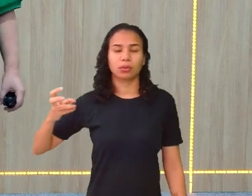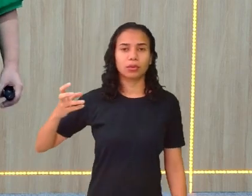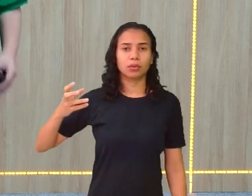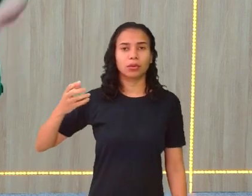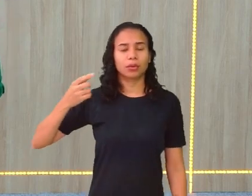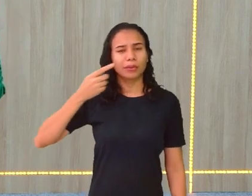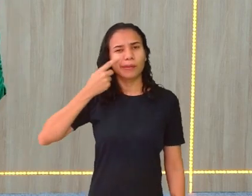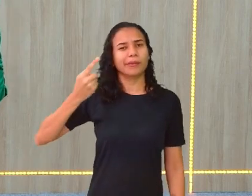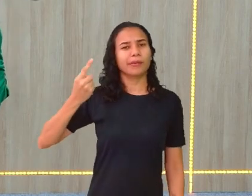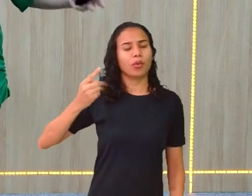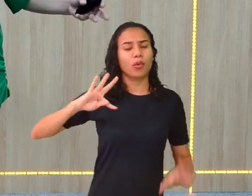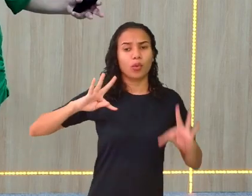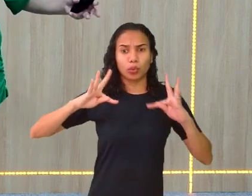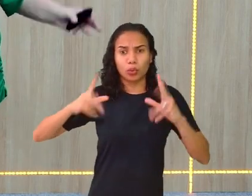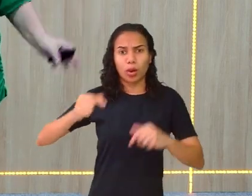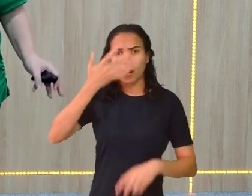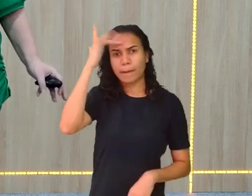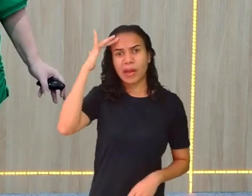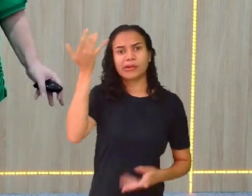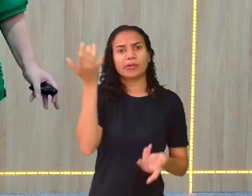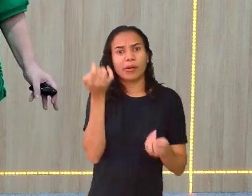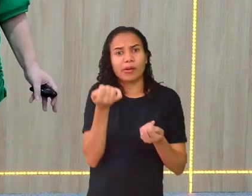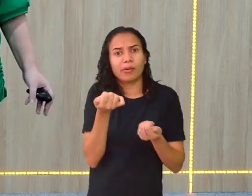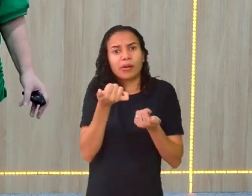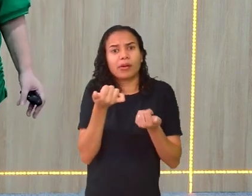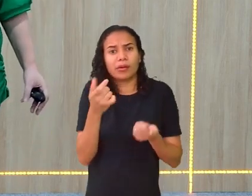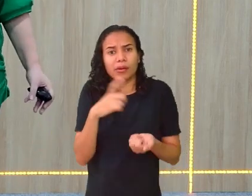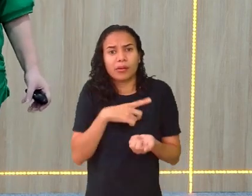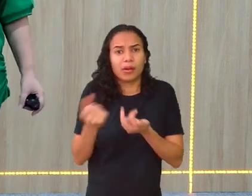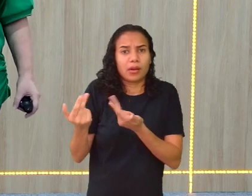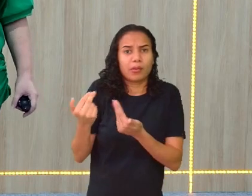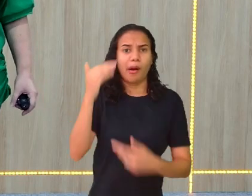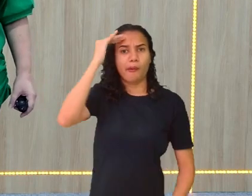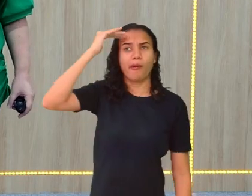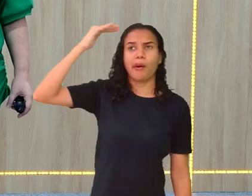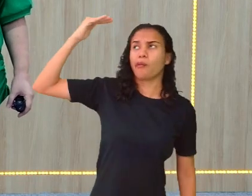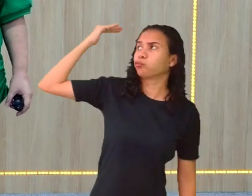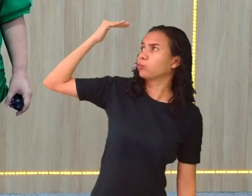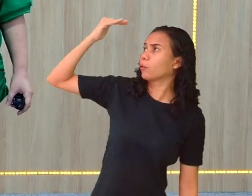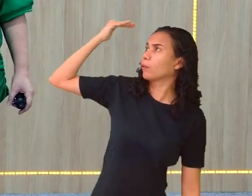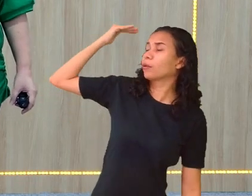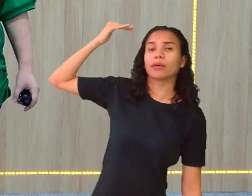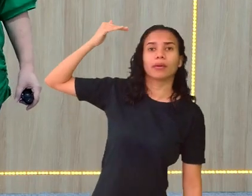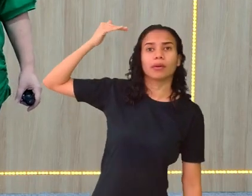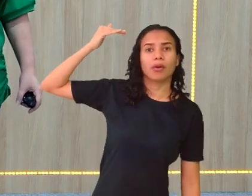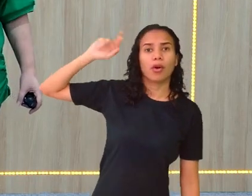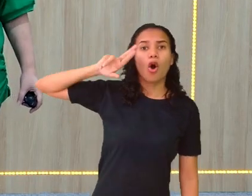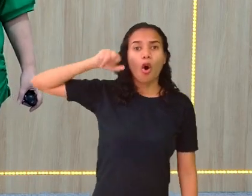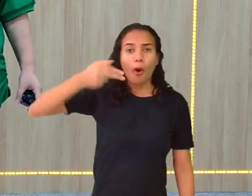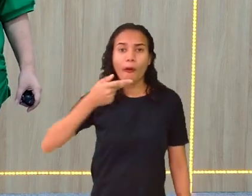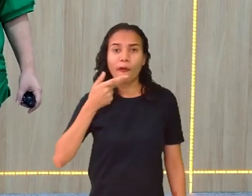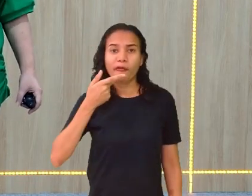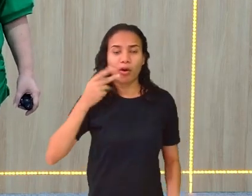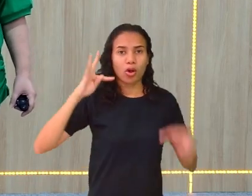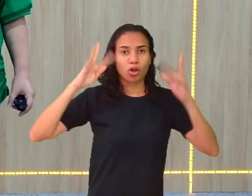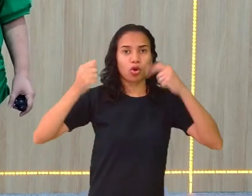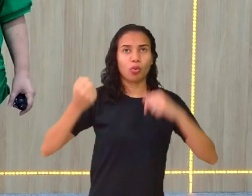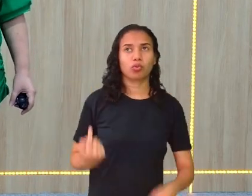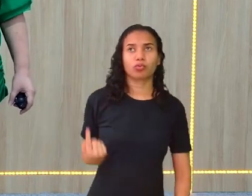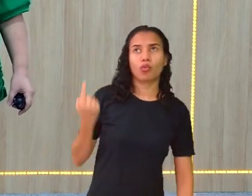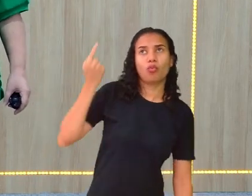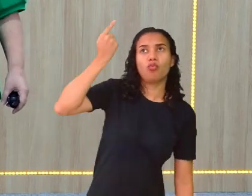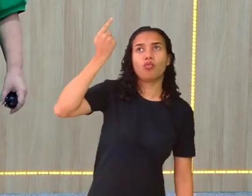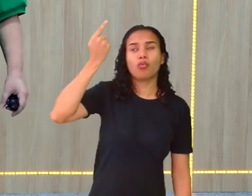todo mundo praticamente ia ter a mesma altura. Ou você ia dizer que era todo mundo um